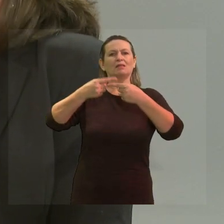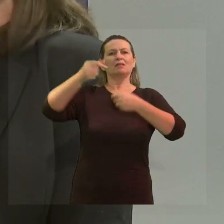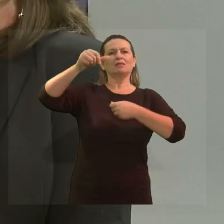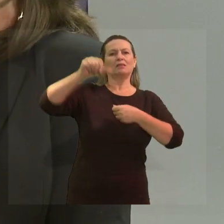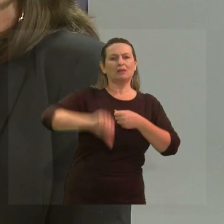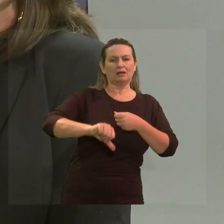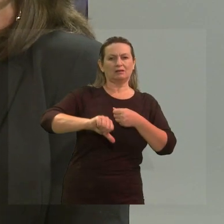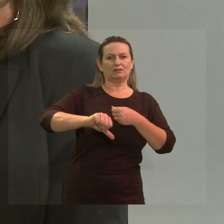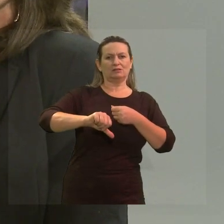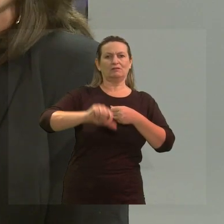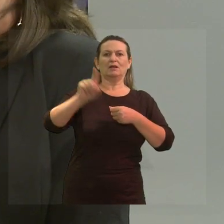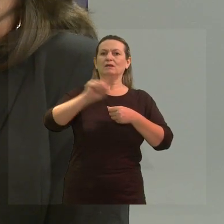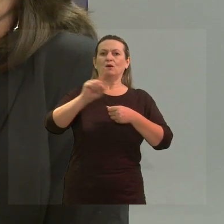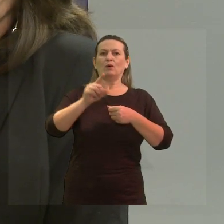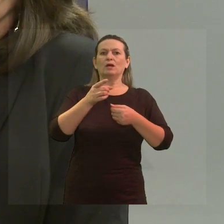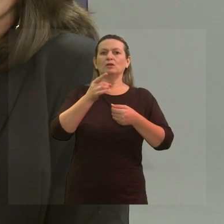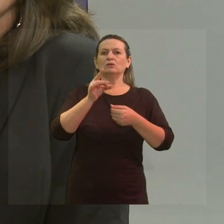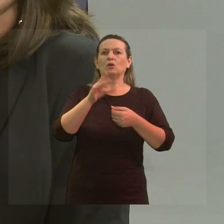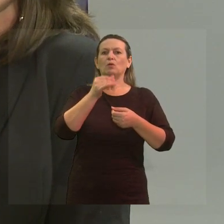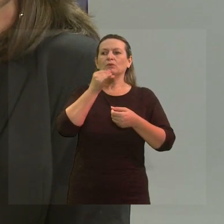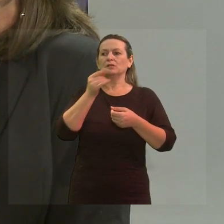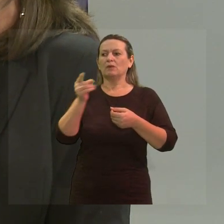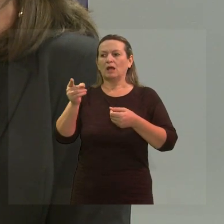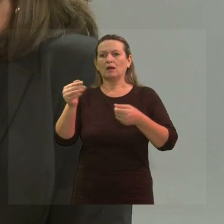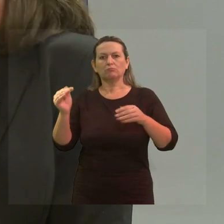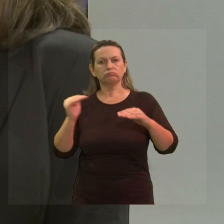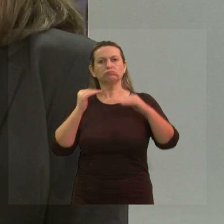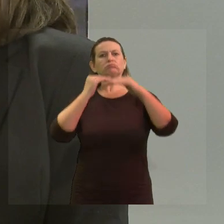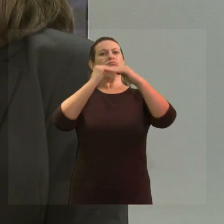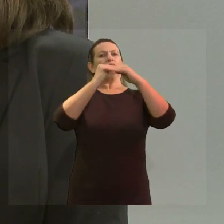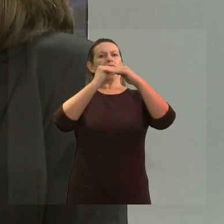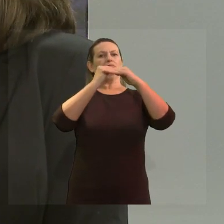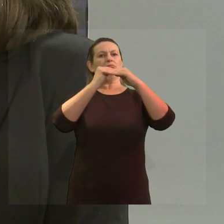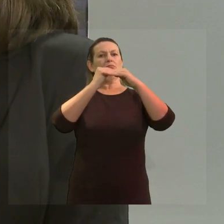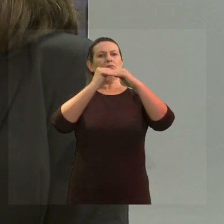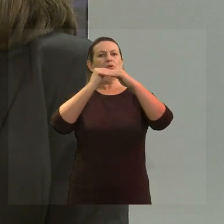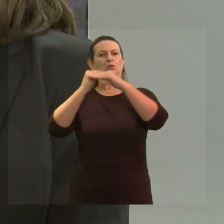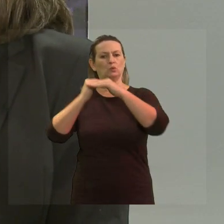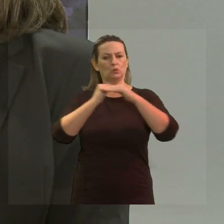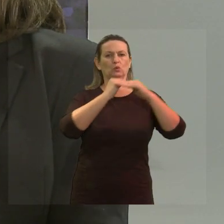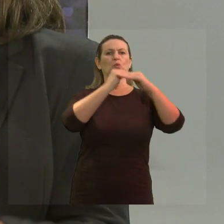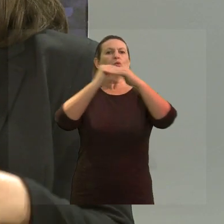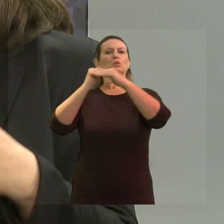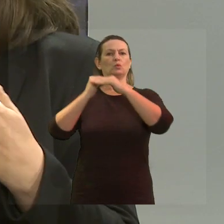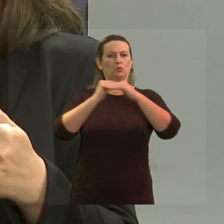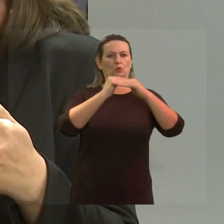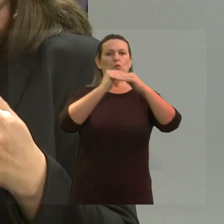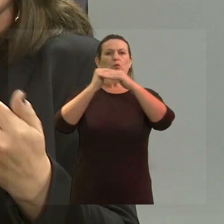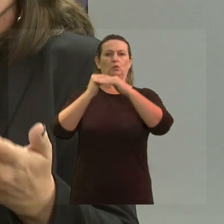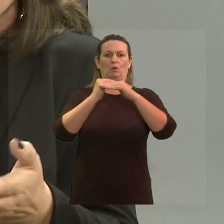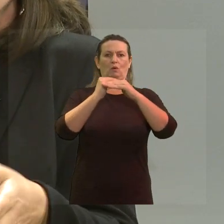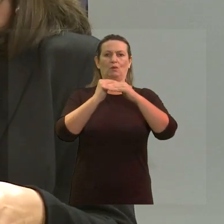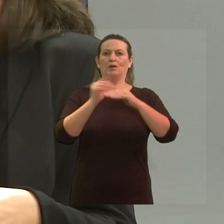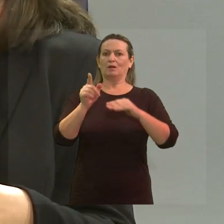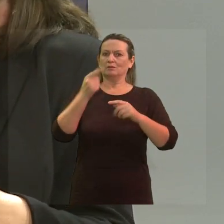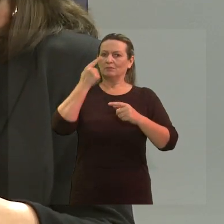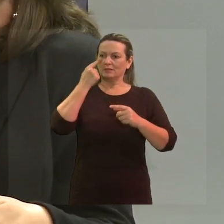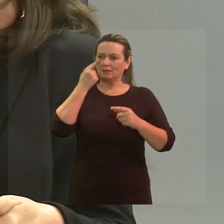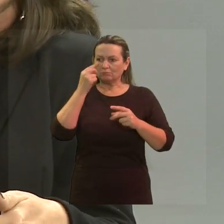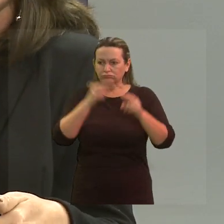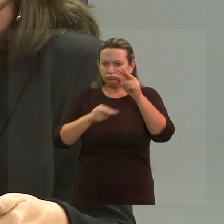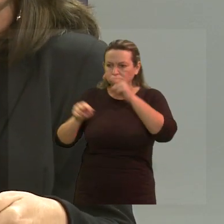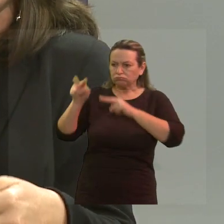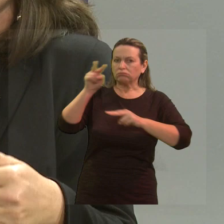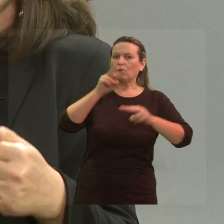E não como só uma questão de você dar para essa pessoa equidade de condições. Então, isso precisa ser